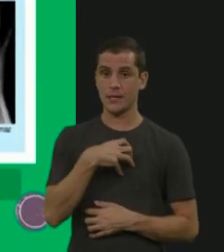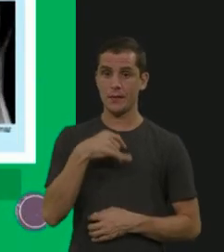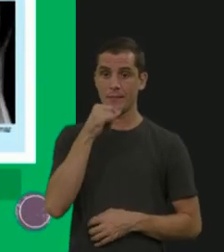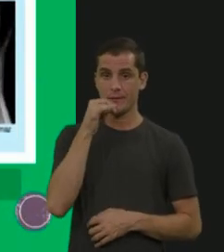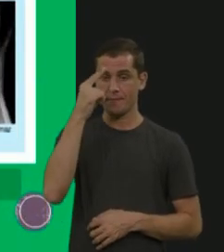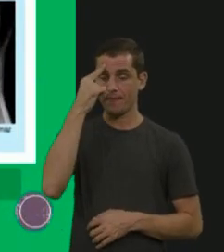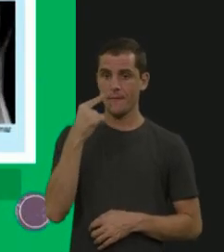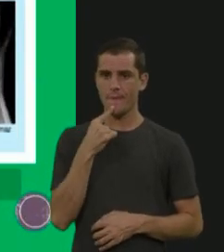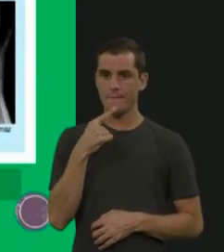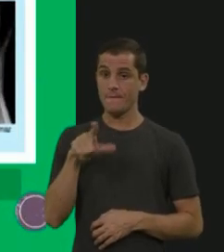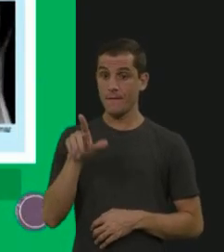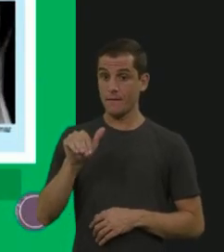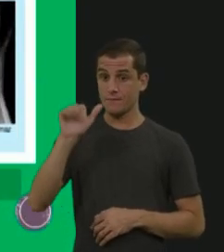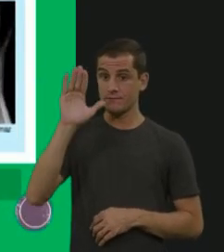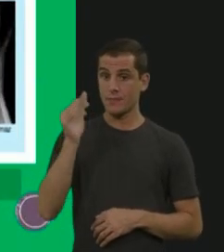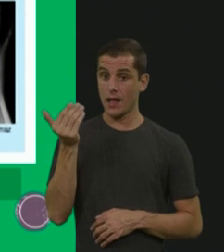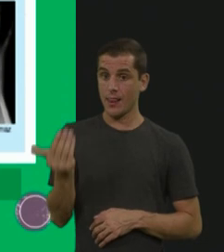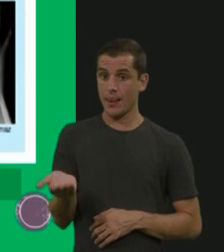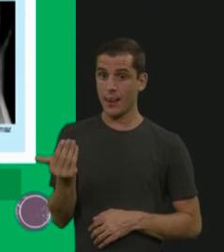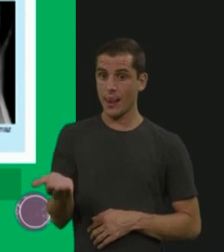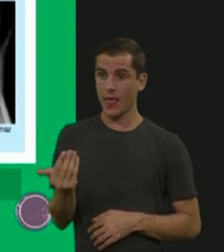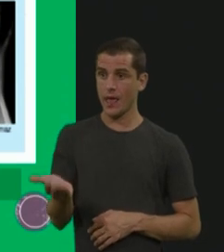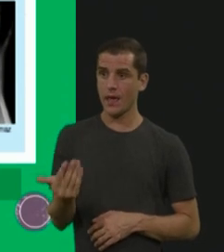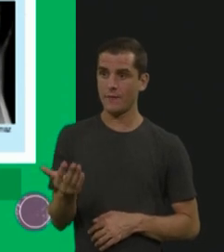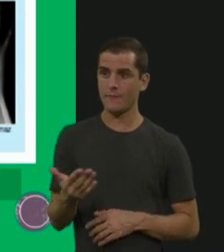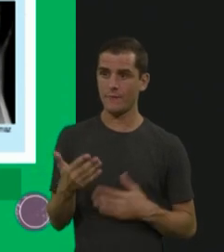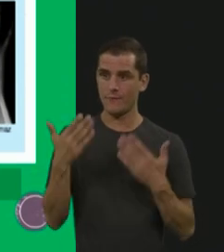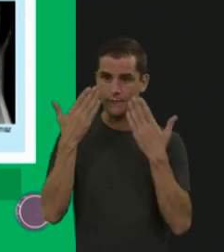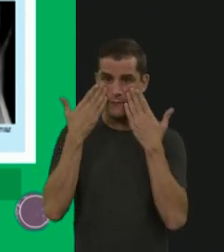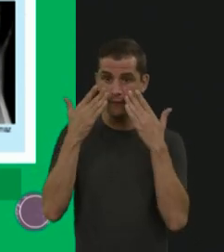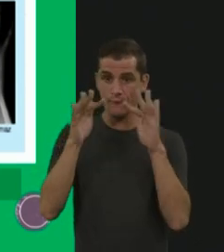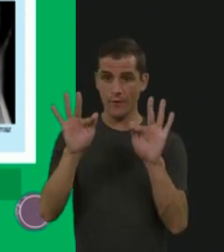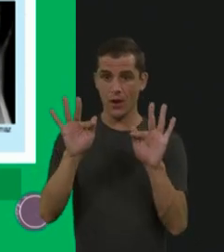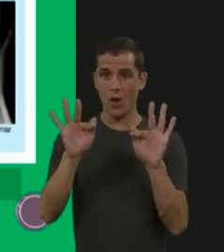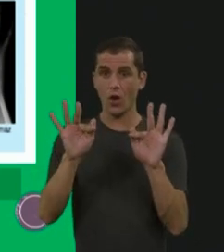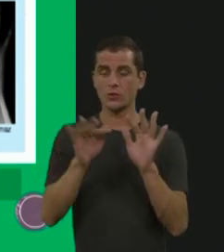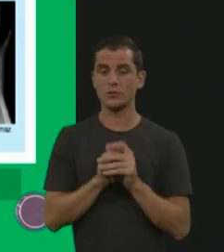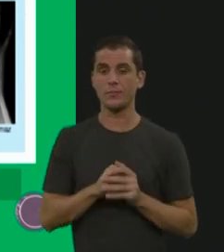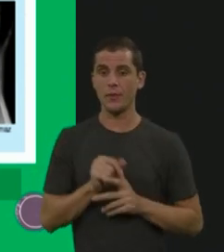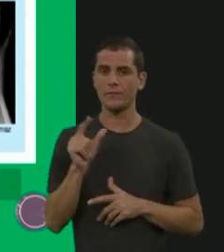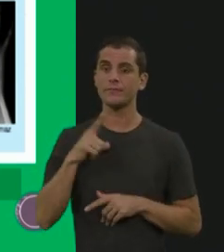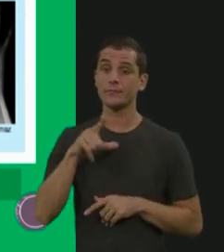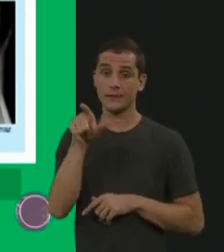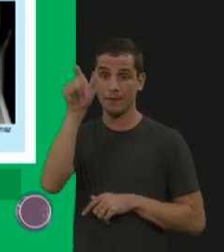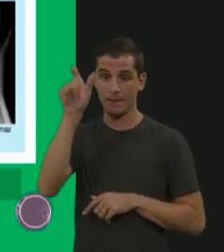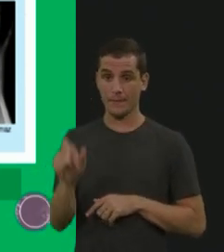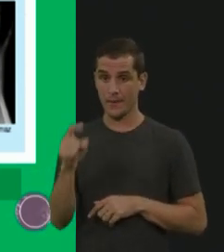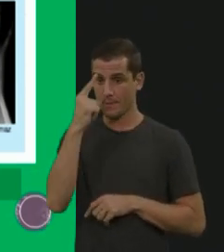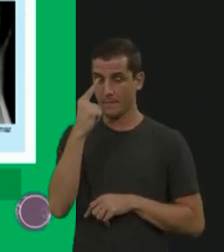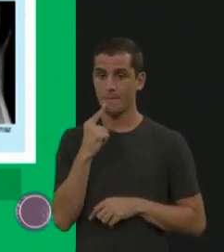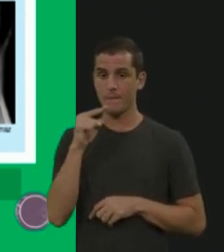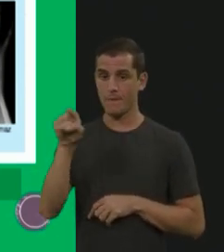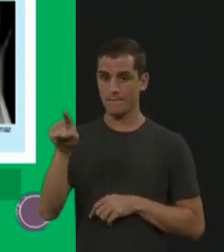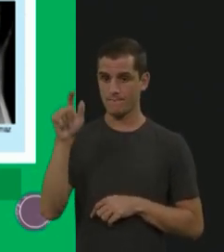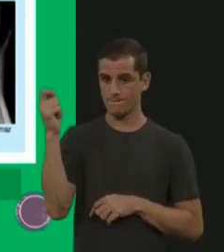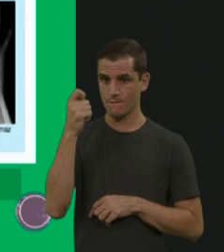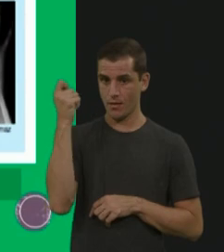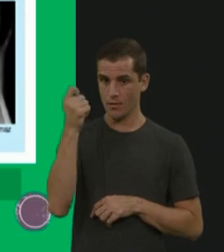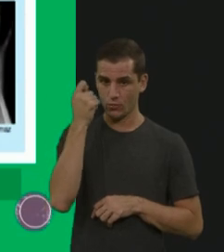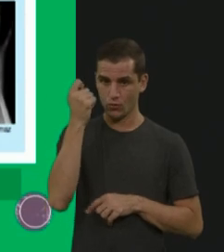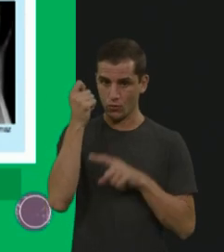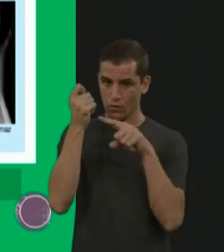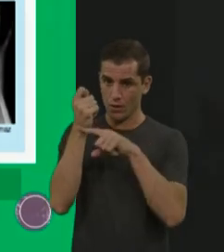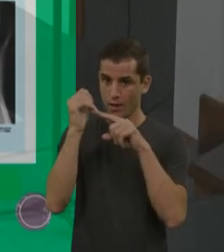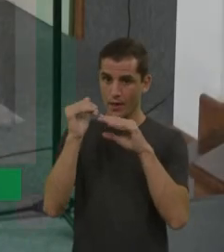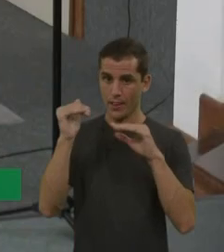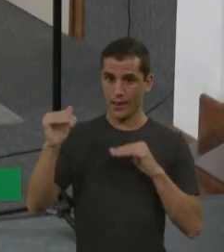leve. Eu sempre falo que tem uma paciente da Associação do Rio Grande do Sul, né? Que ela é mais